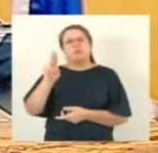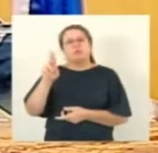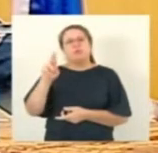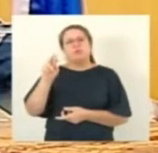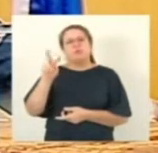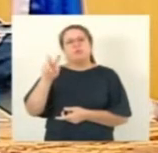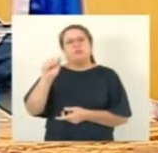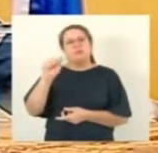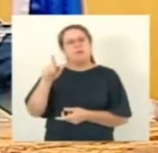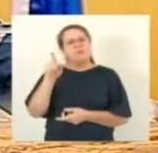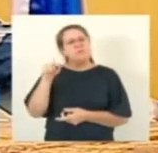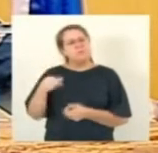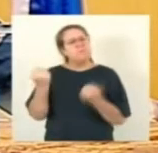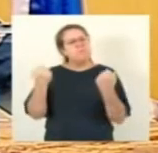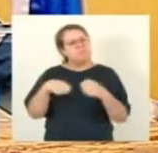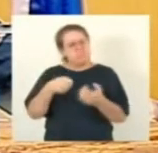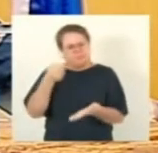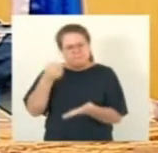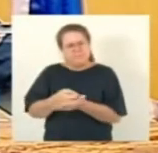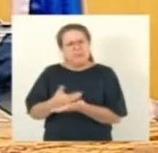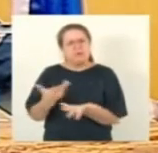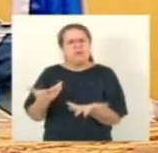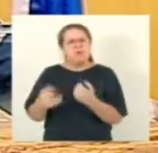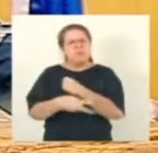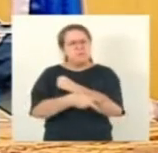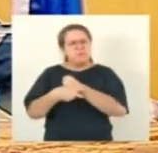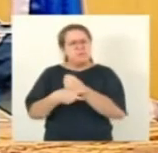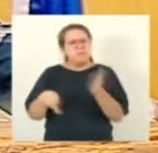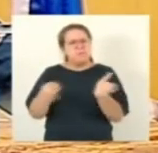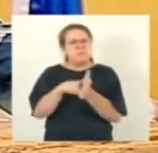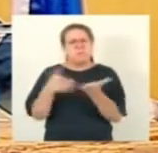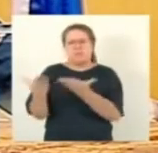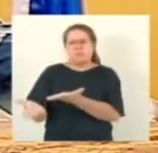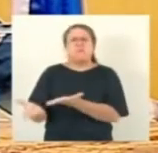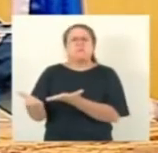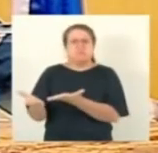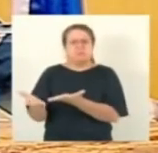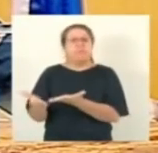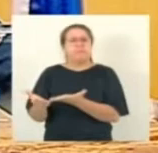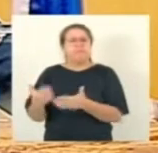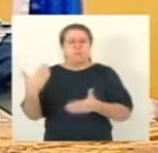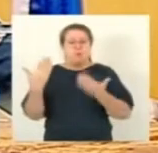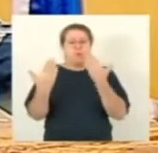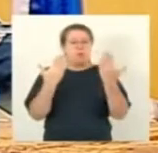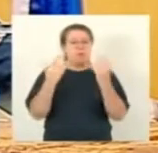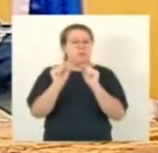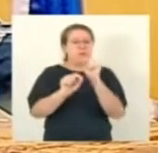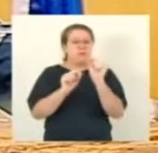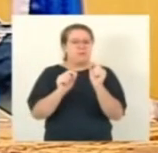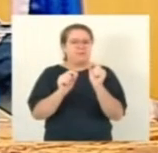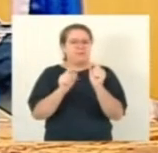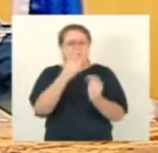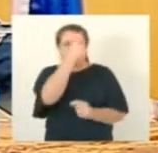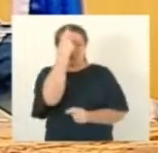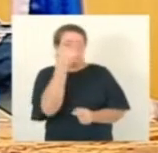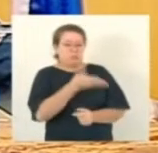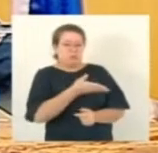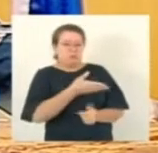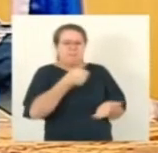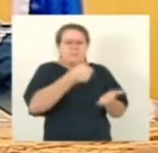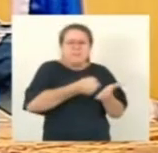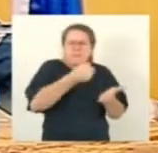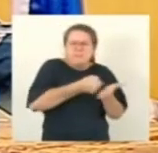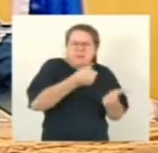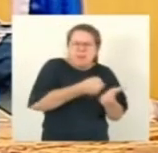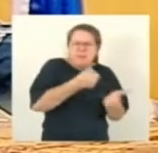cometeu. Ele cometeu um crime, vou fazer aqui uma comparação. É como se tivesse alguém matando, batendo numa mulher